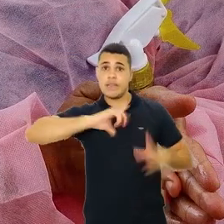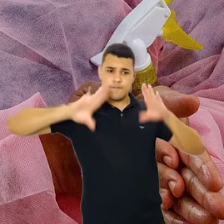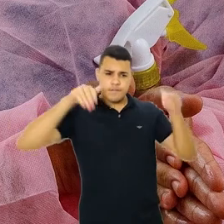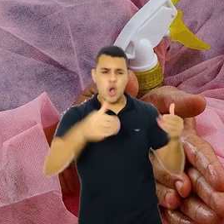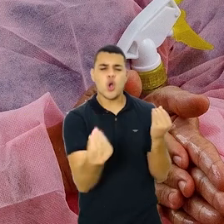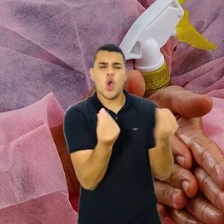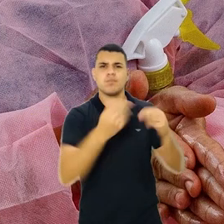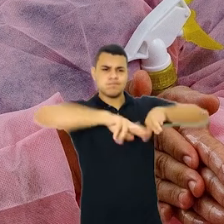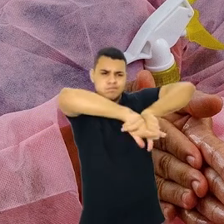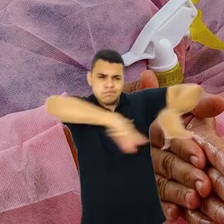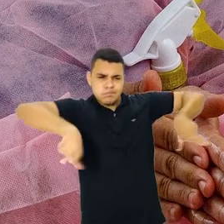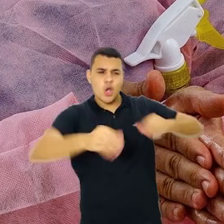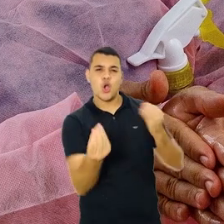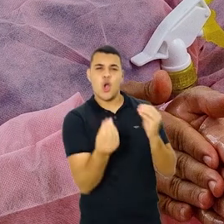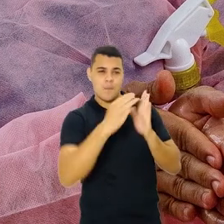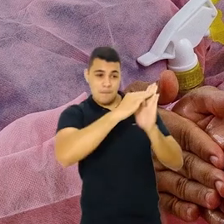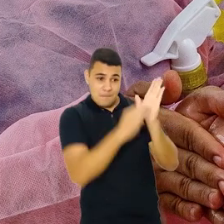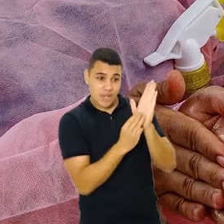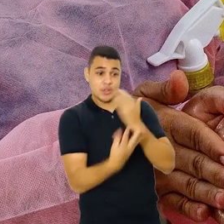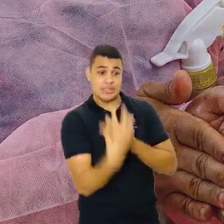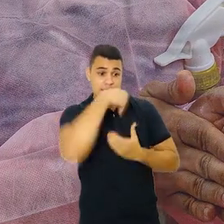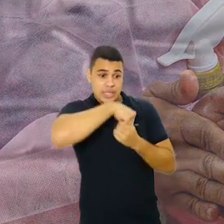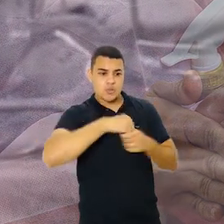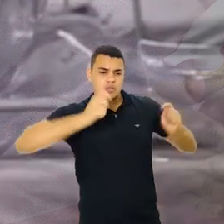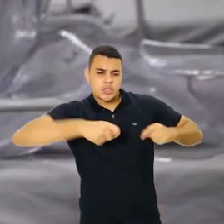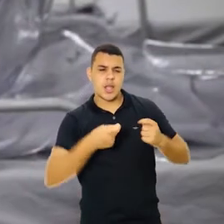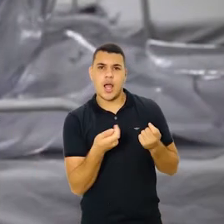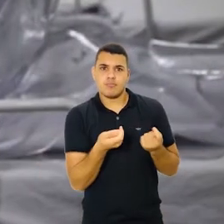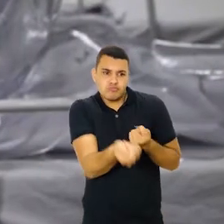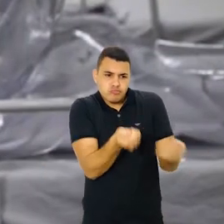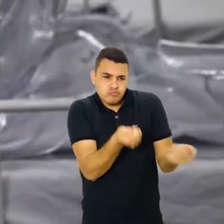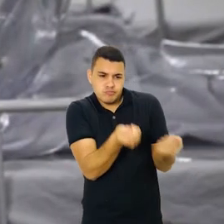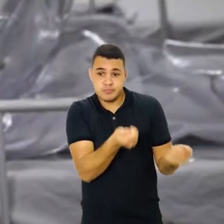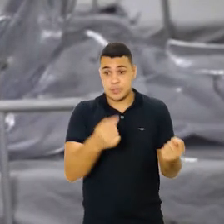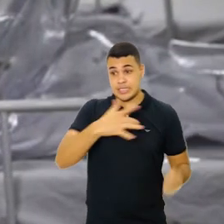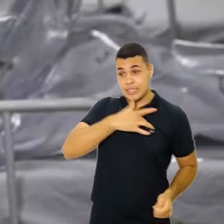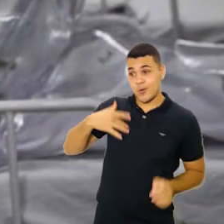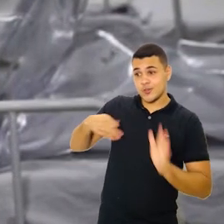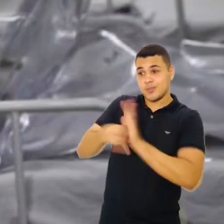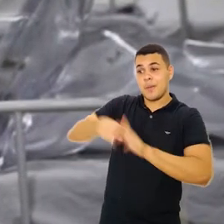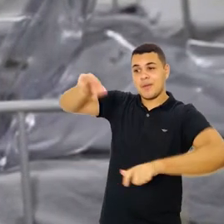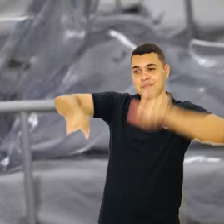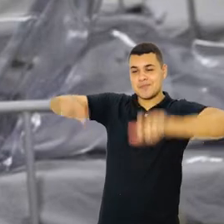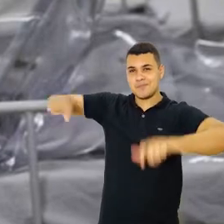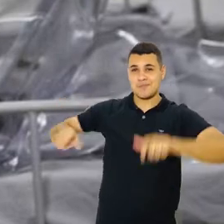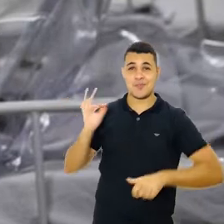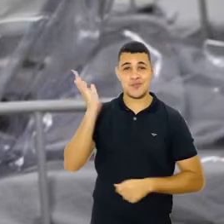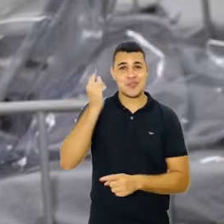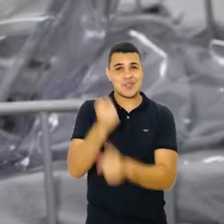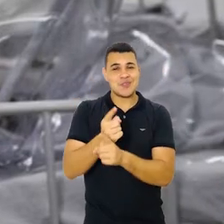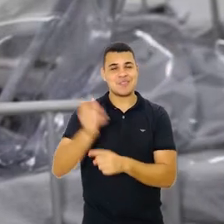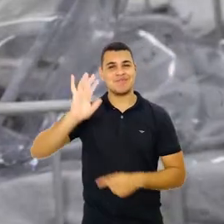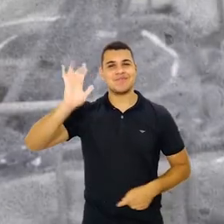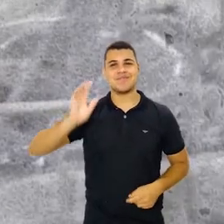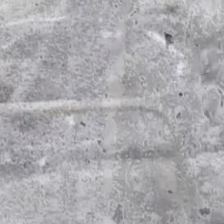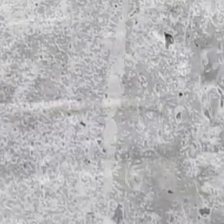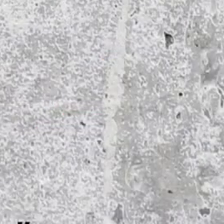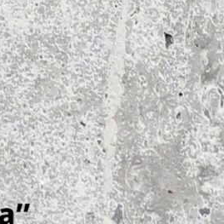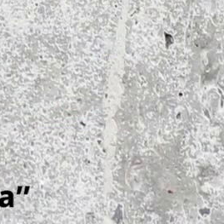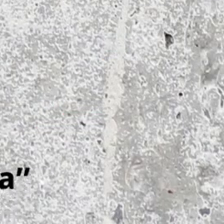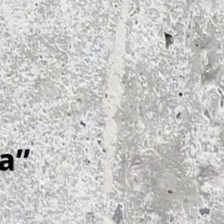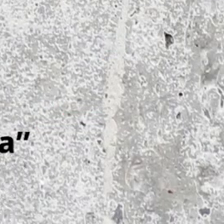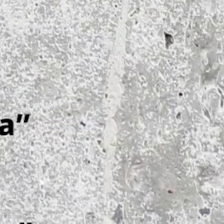abordaremos os diferentes métodos que existem para medir a saúde da população. Até lá!